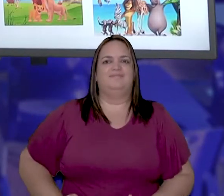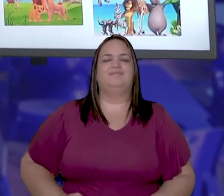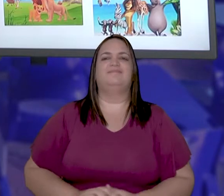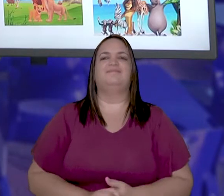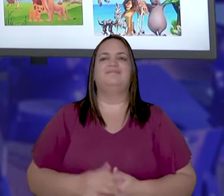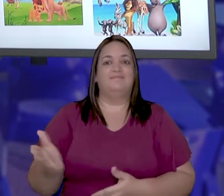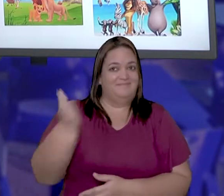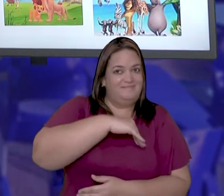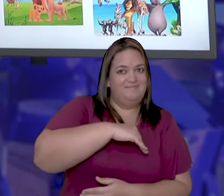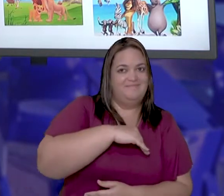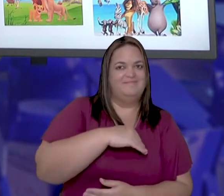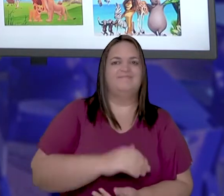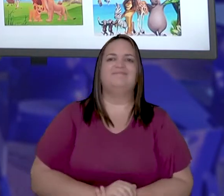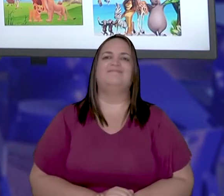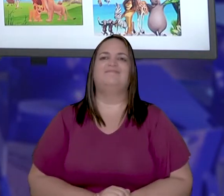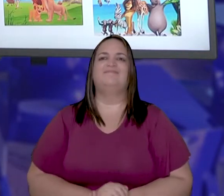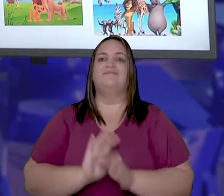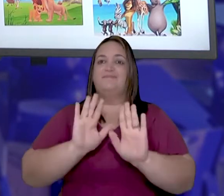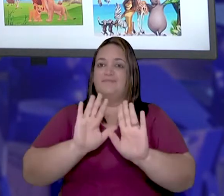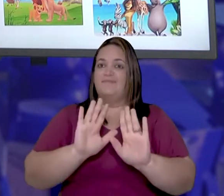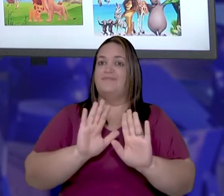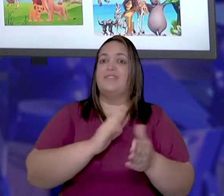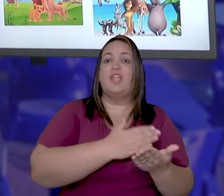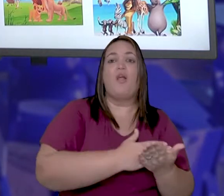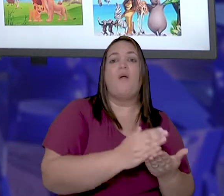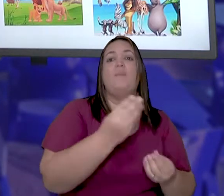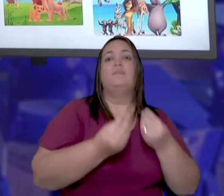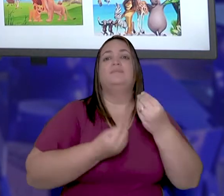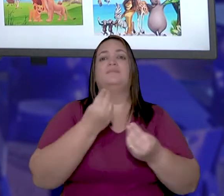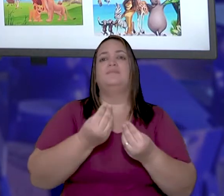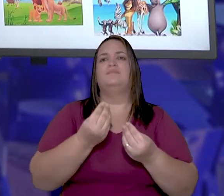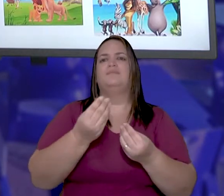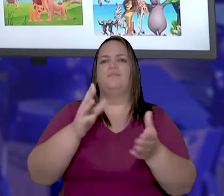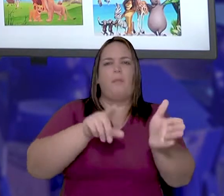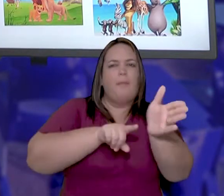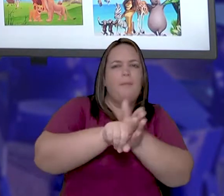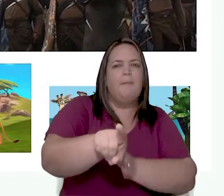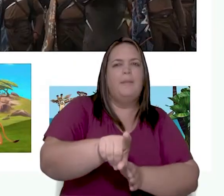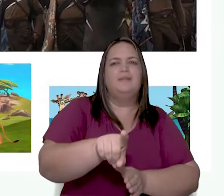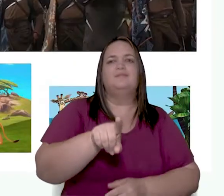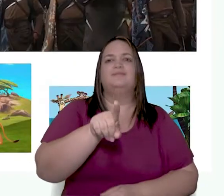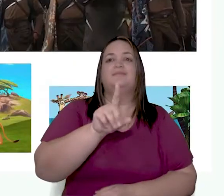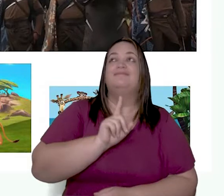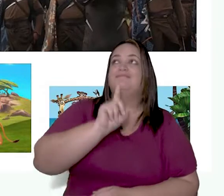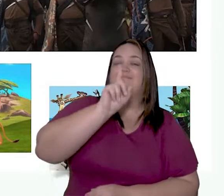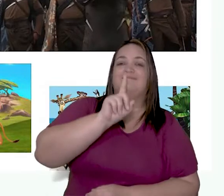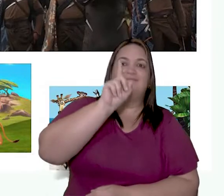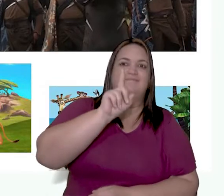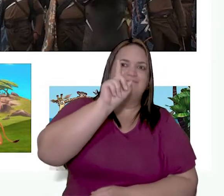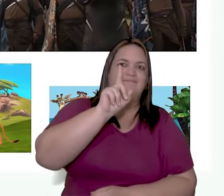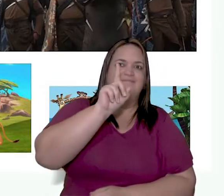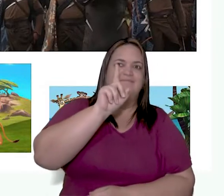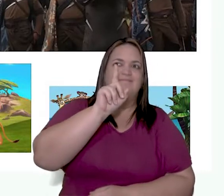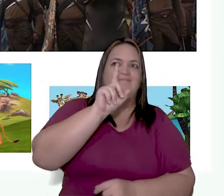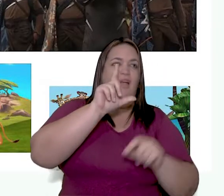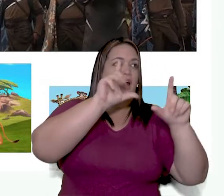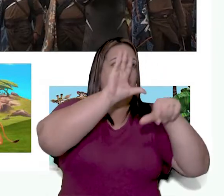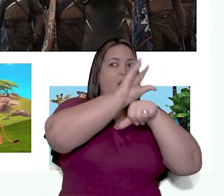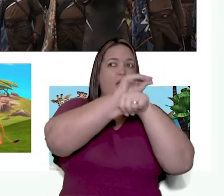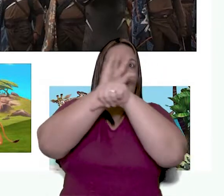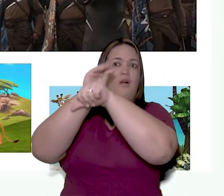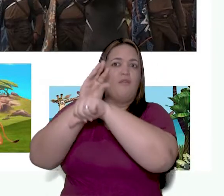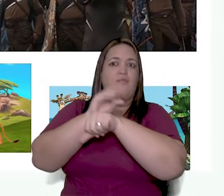De início, preciso fazer uma pergunta a vocês. Qual imagem vem na sua mente